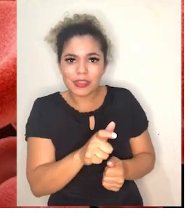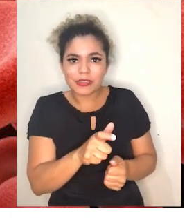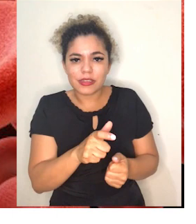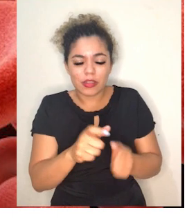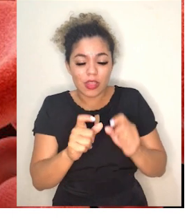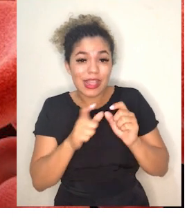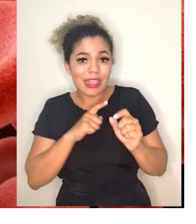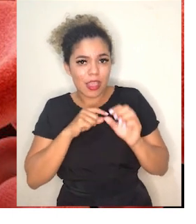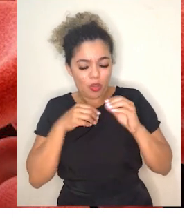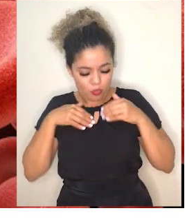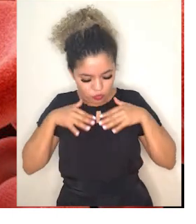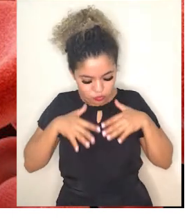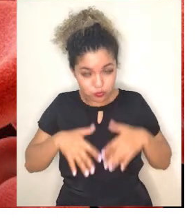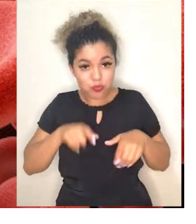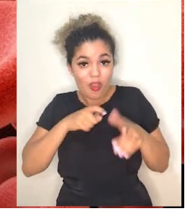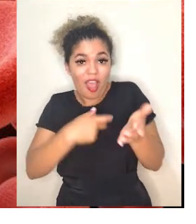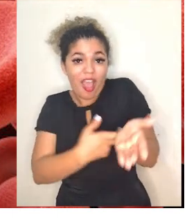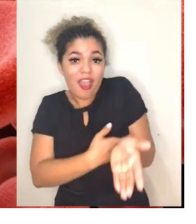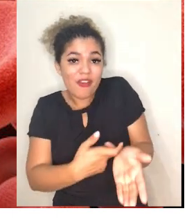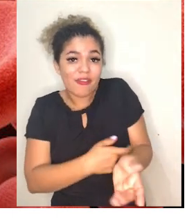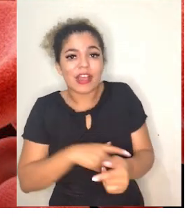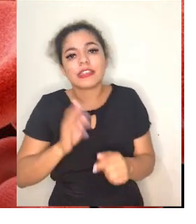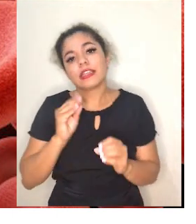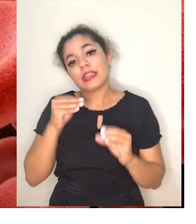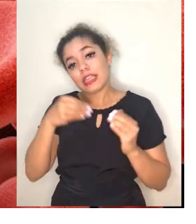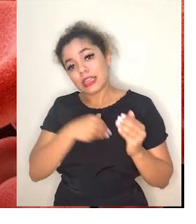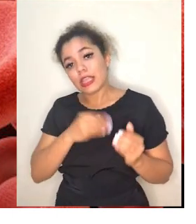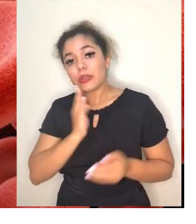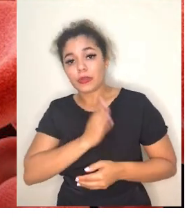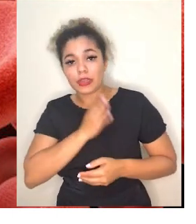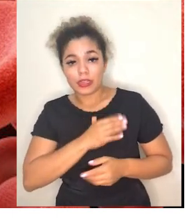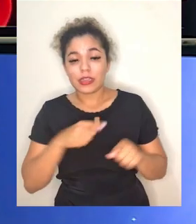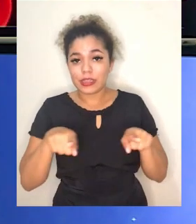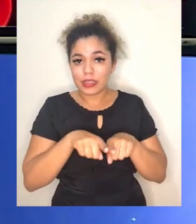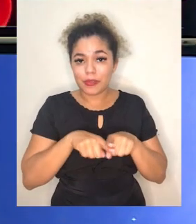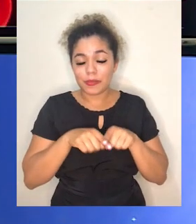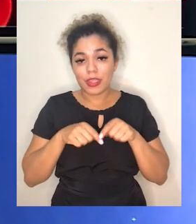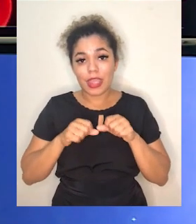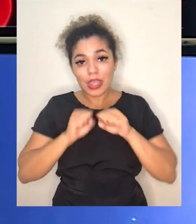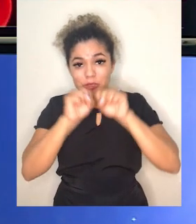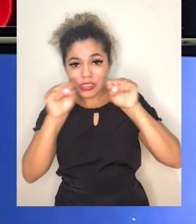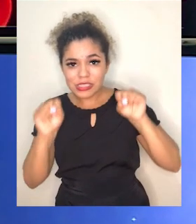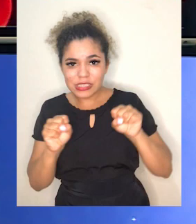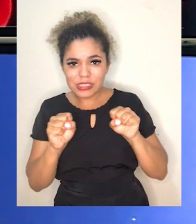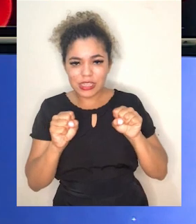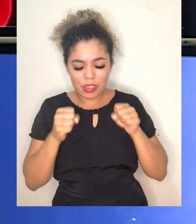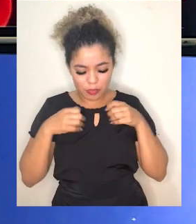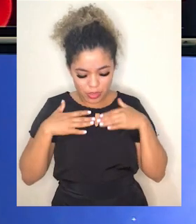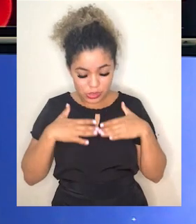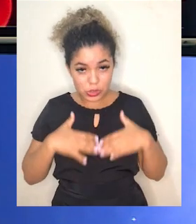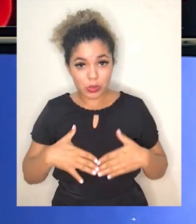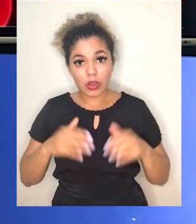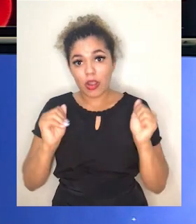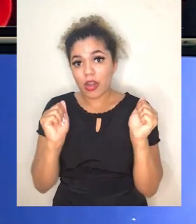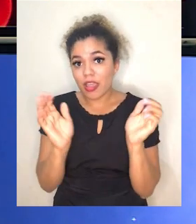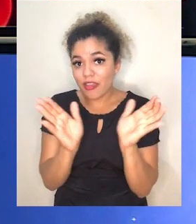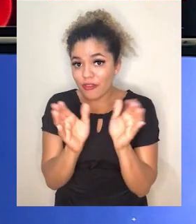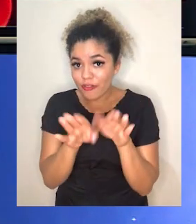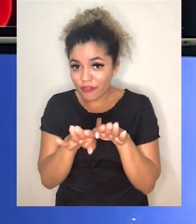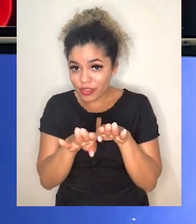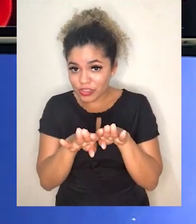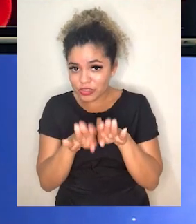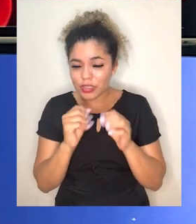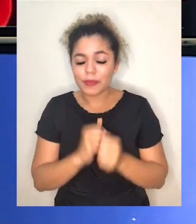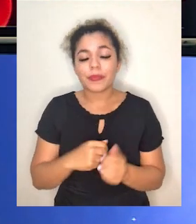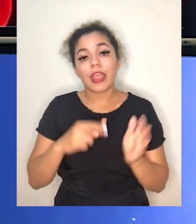de vasos e também está presente dentro do coração. Nosso sistema circulatório é fechado. Aqui nós temos a representação